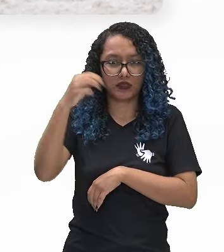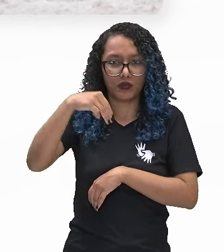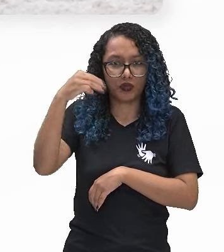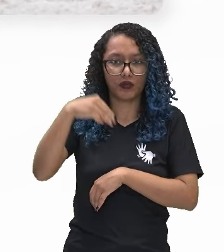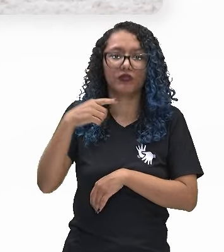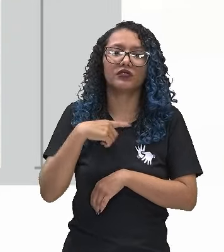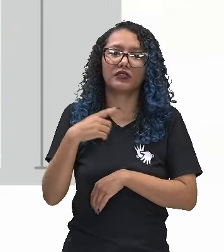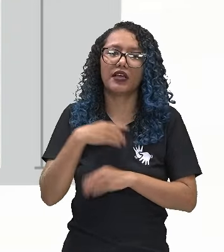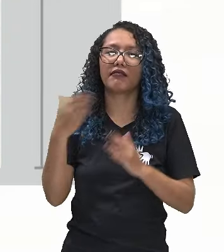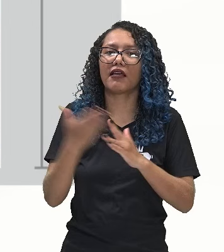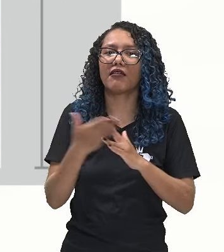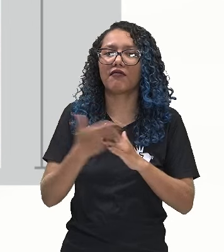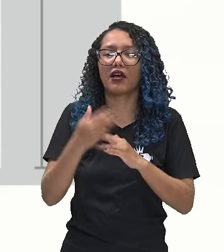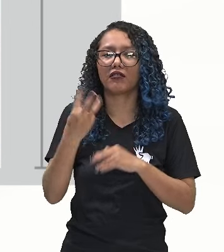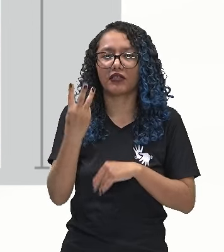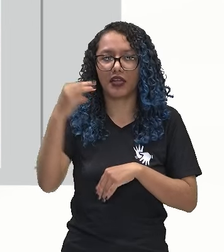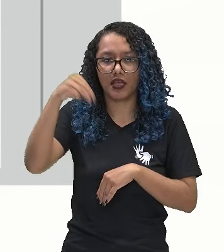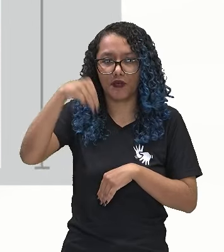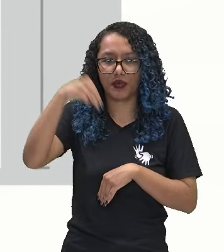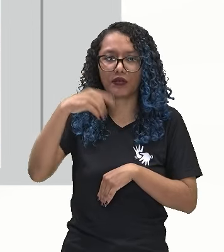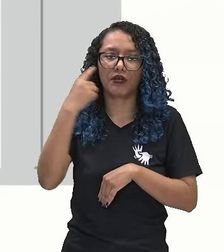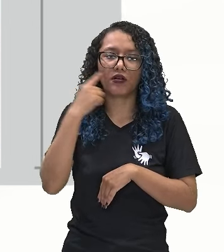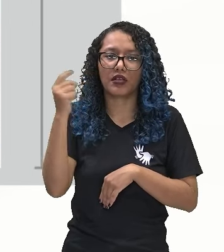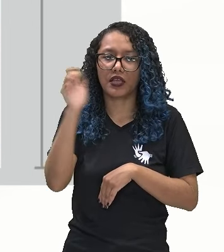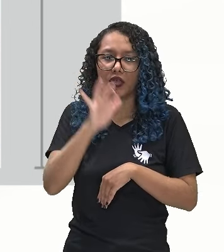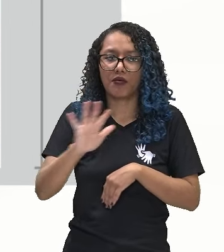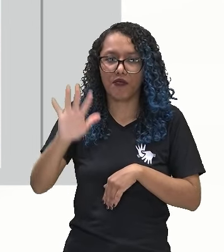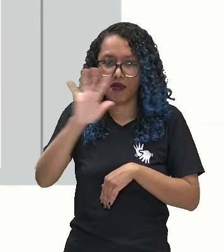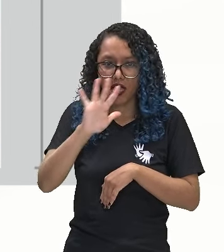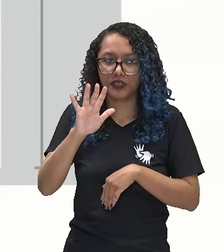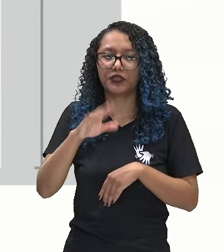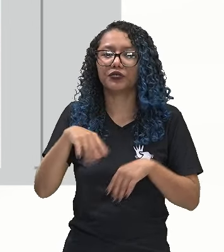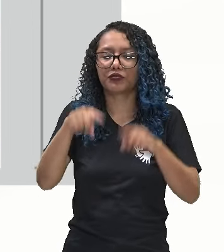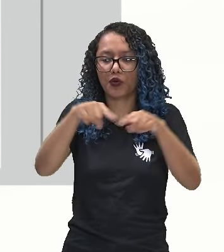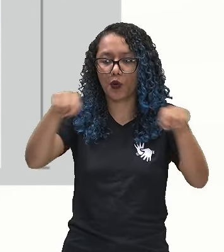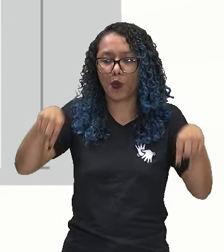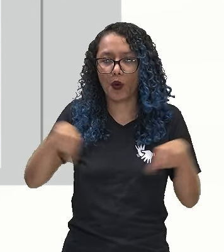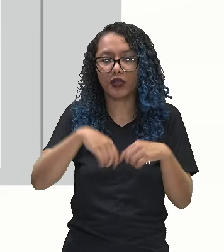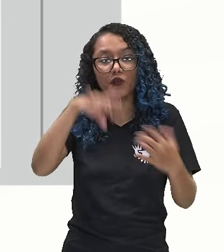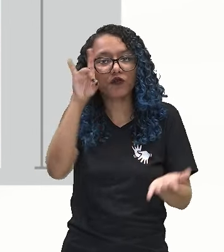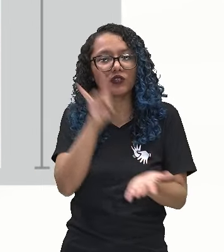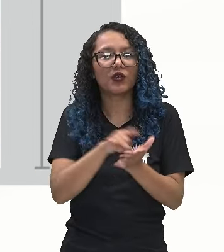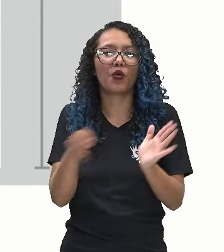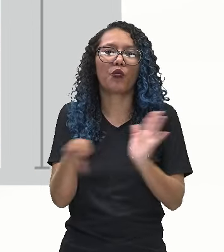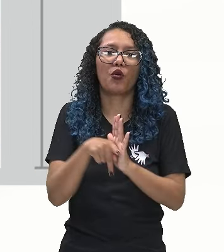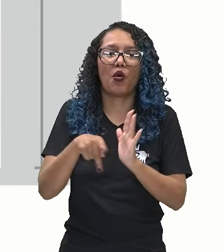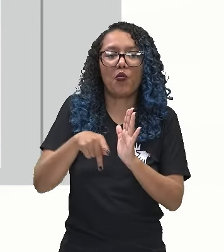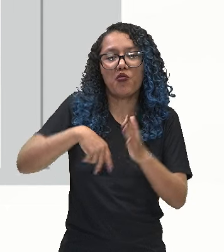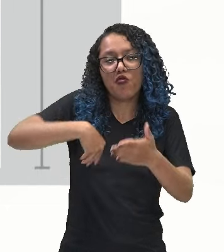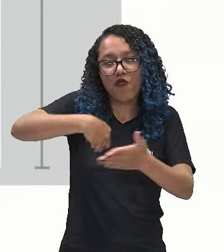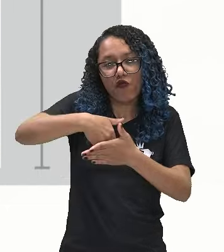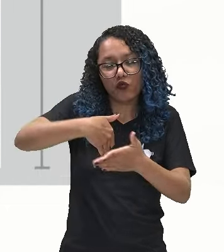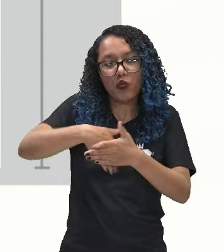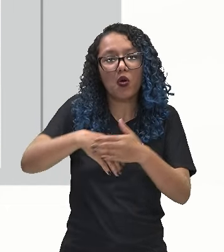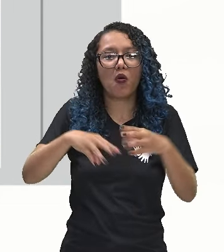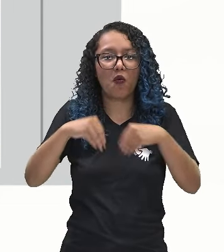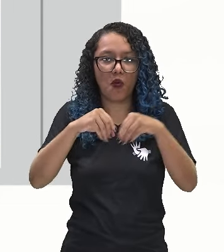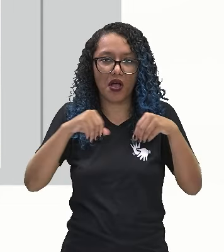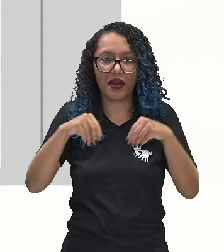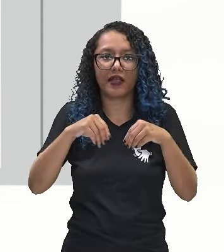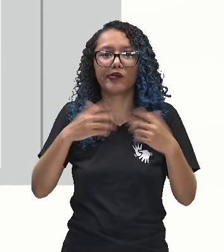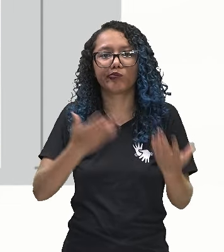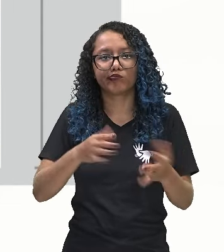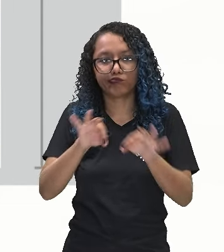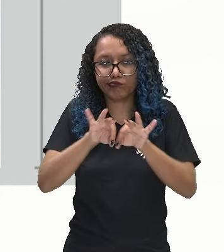imagem de uma quadra oficial de futebol de areia. E ela tem um comprimento de 35 a